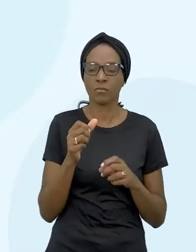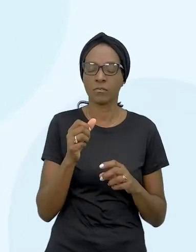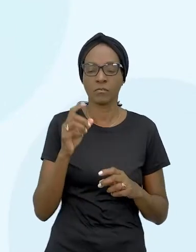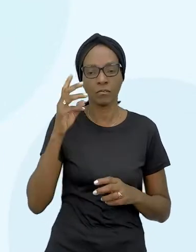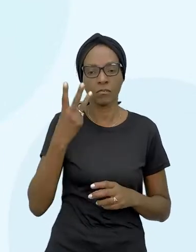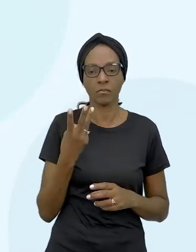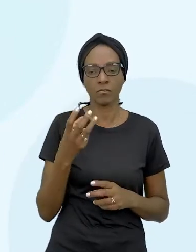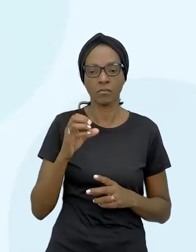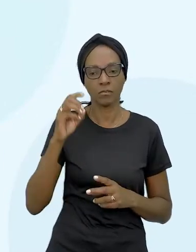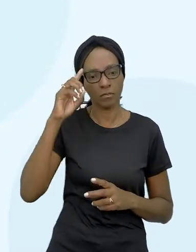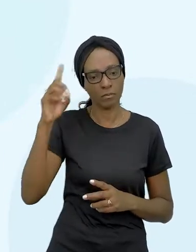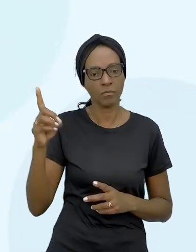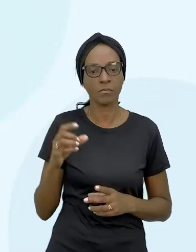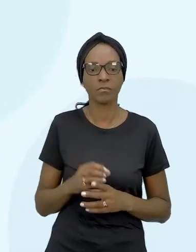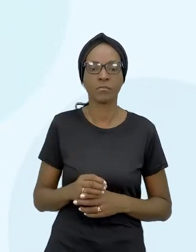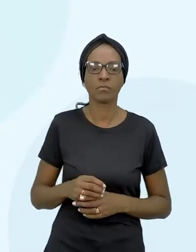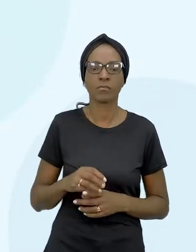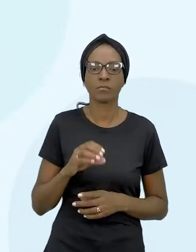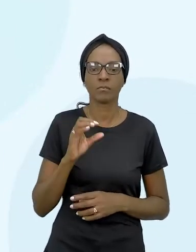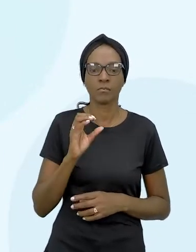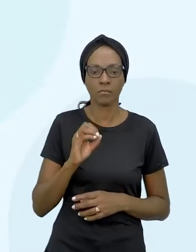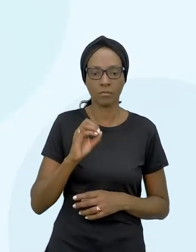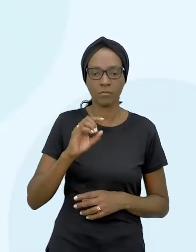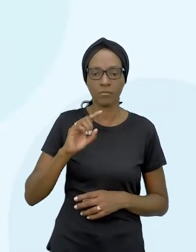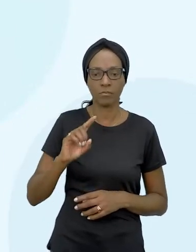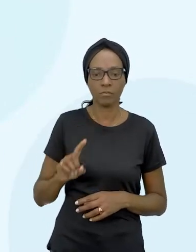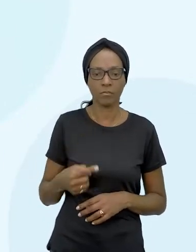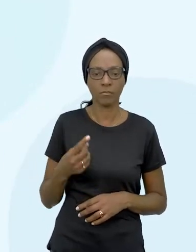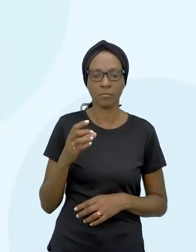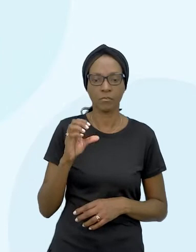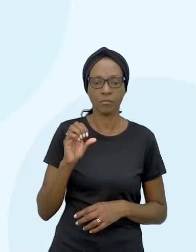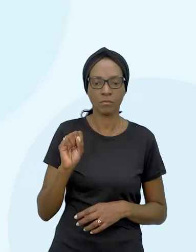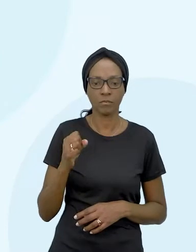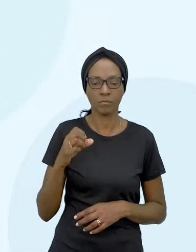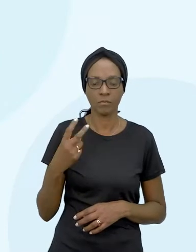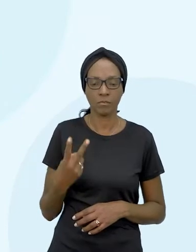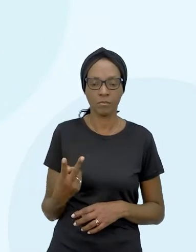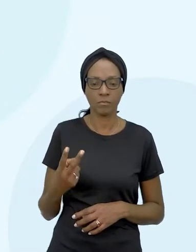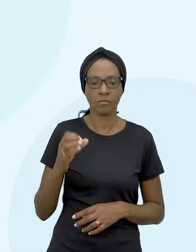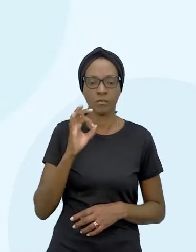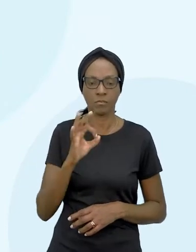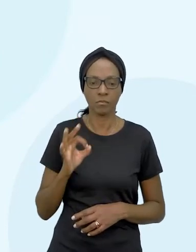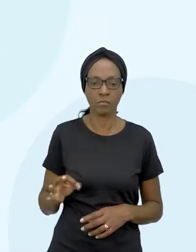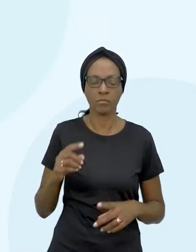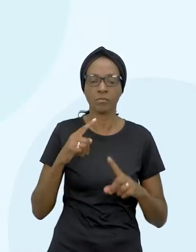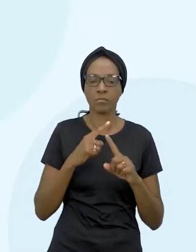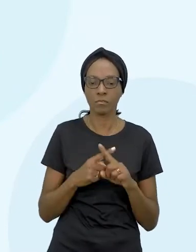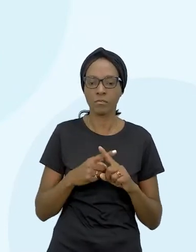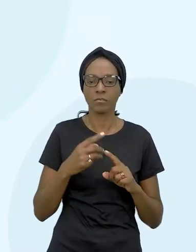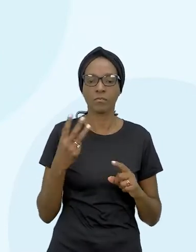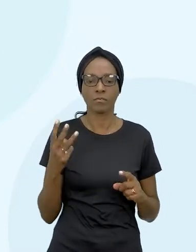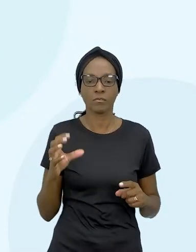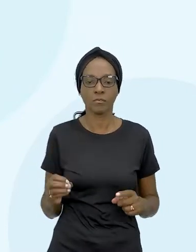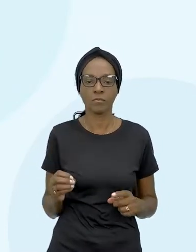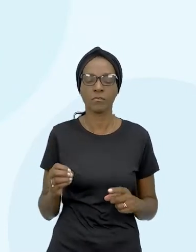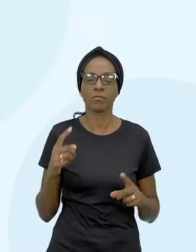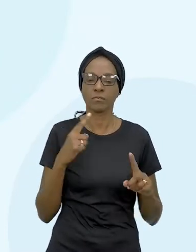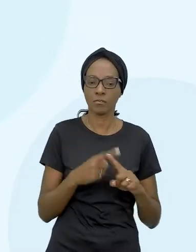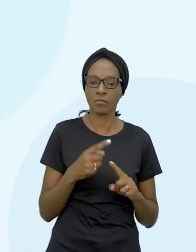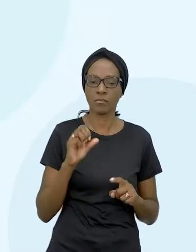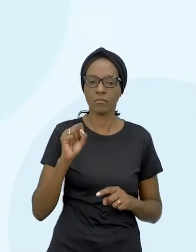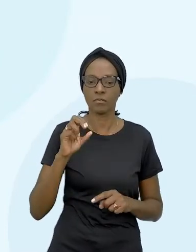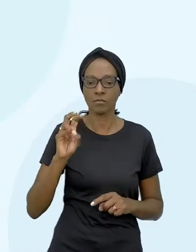,082%, multiplicar por 30 e multiplicar por 850, vai dar 2